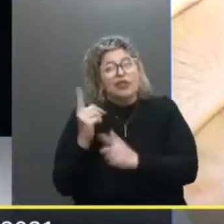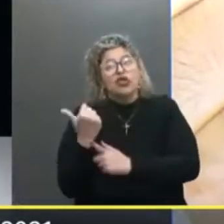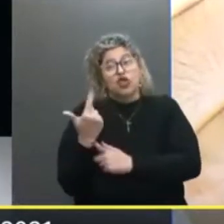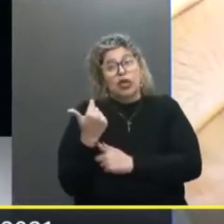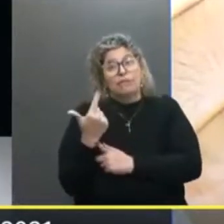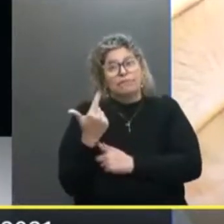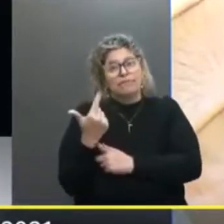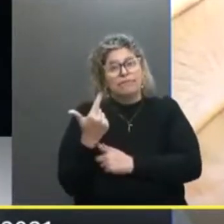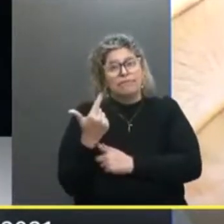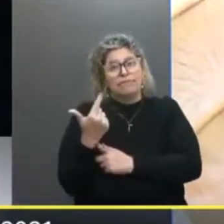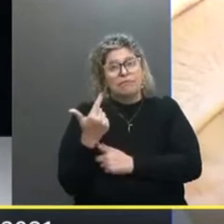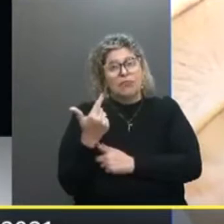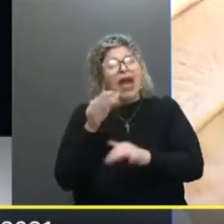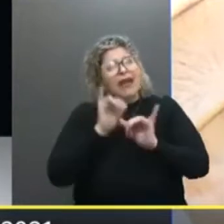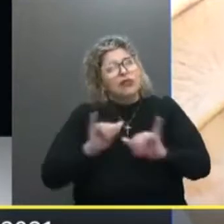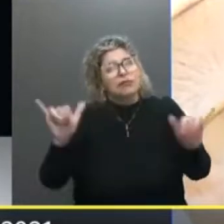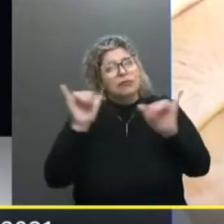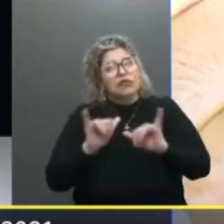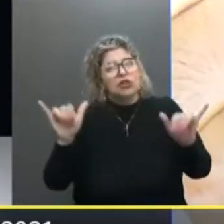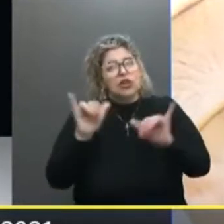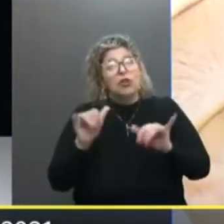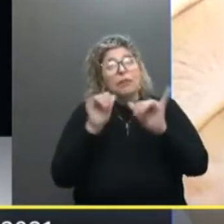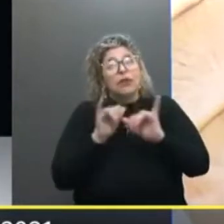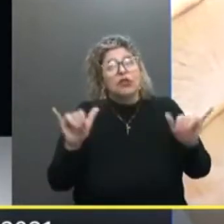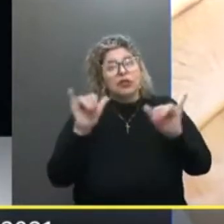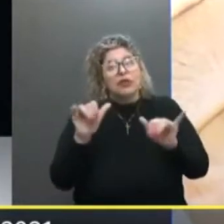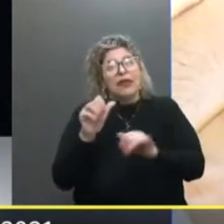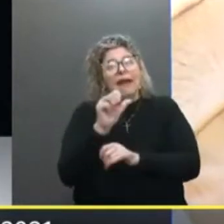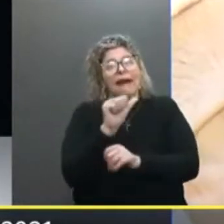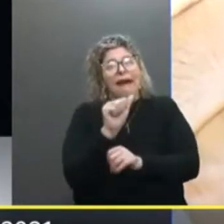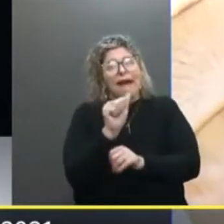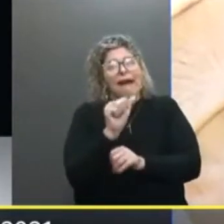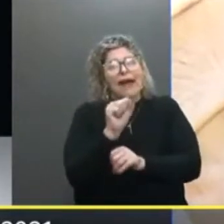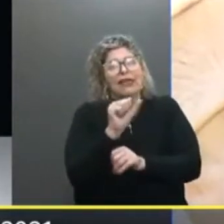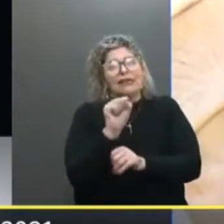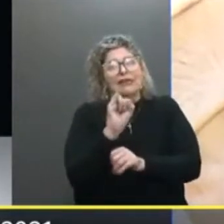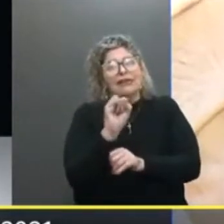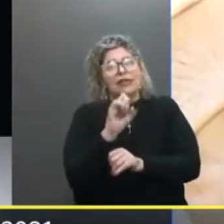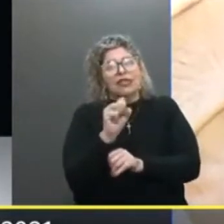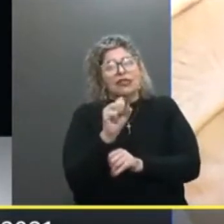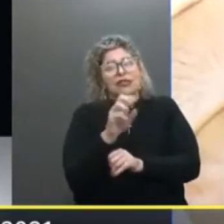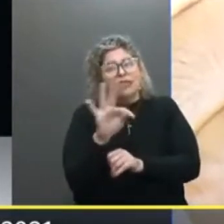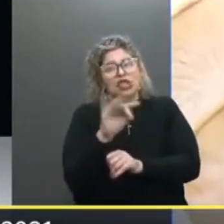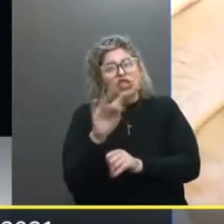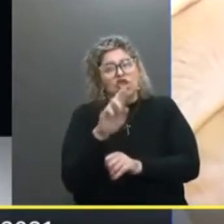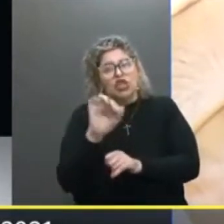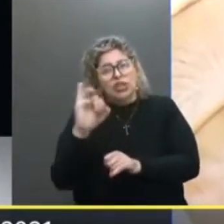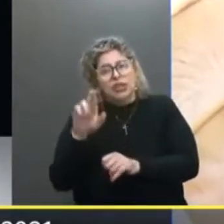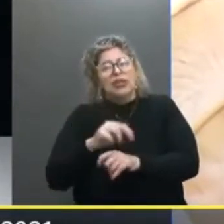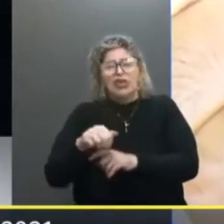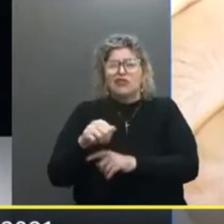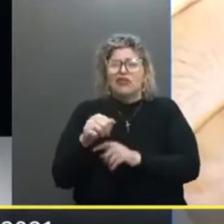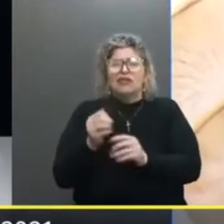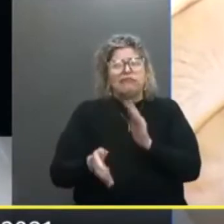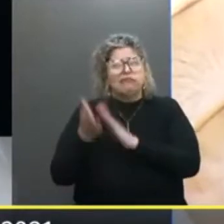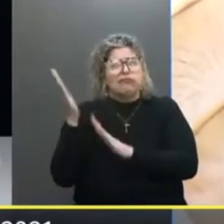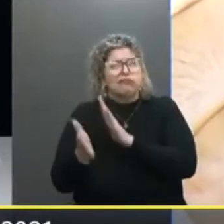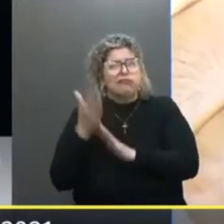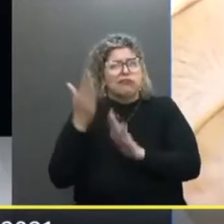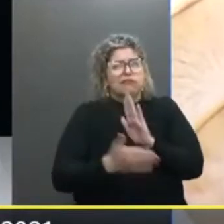recursos A esse projeto Se deu o nome De projeto A assistir E nós temos Rodado O estado